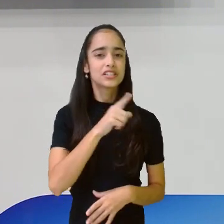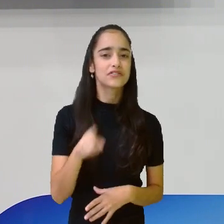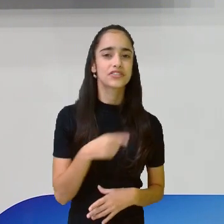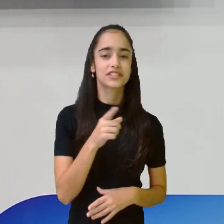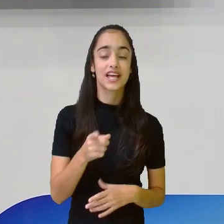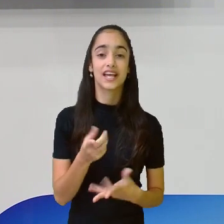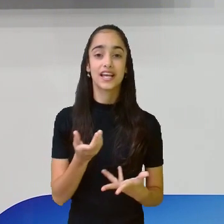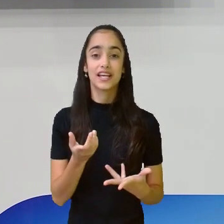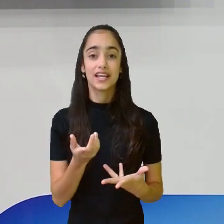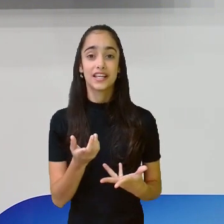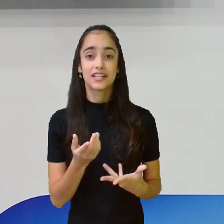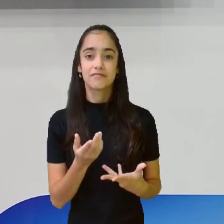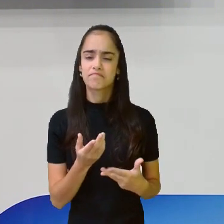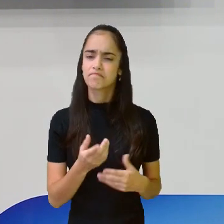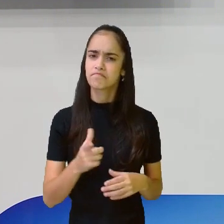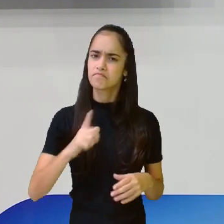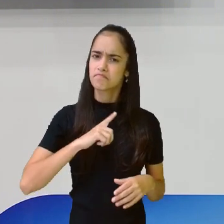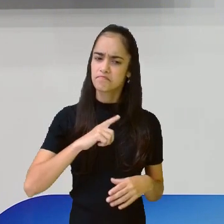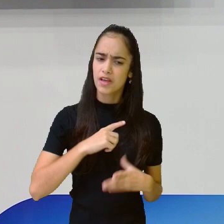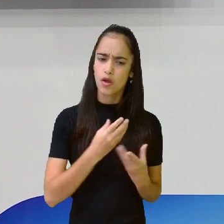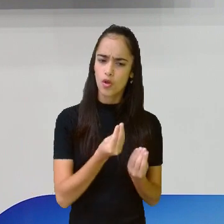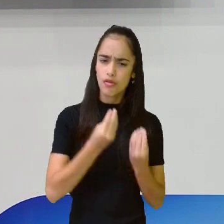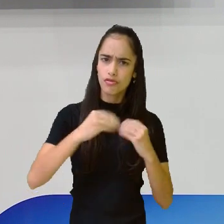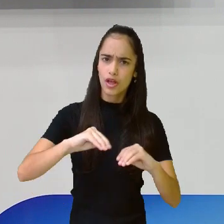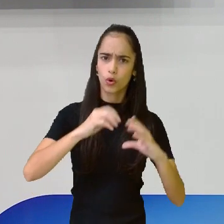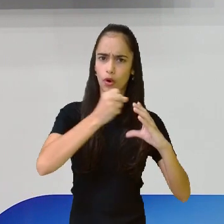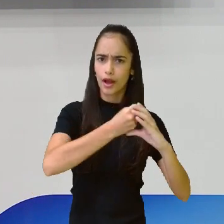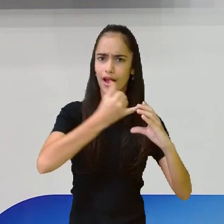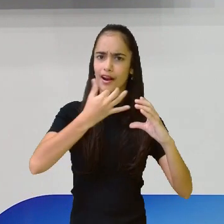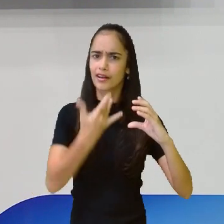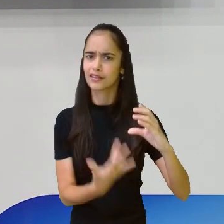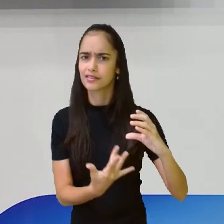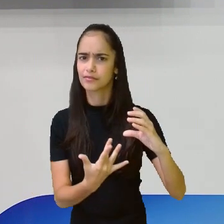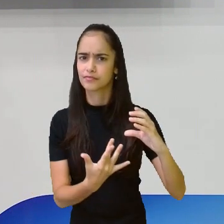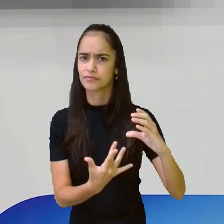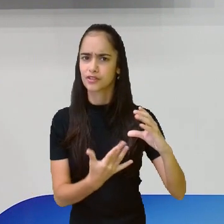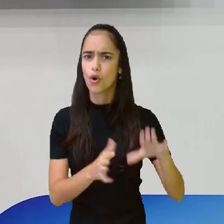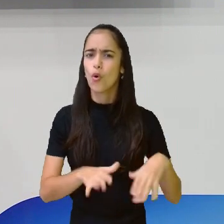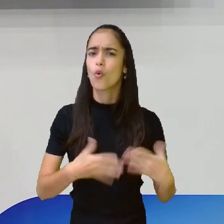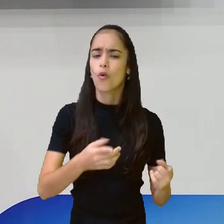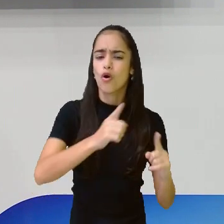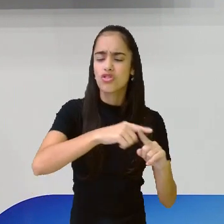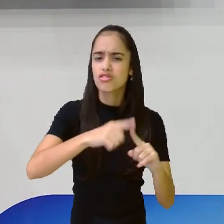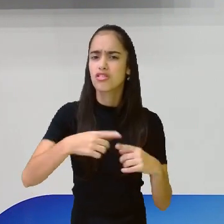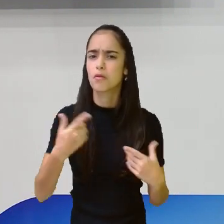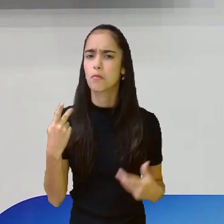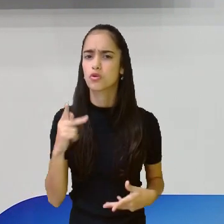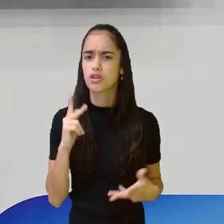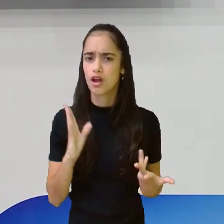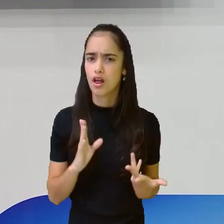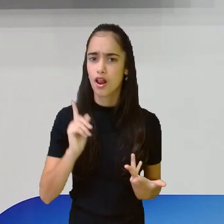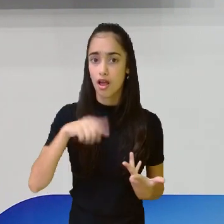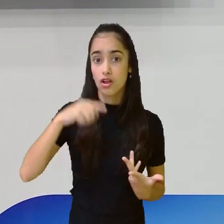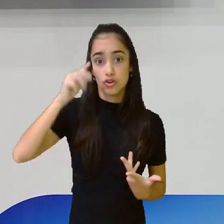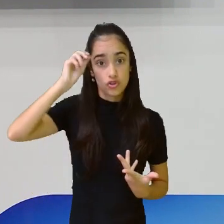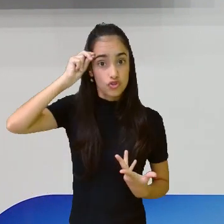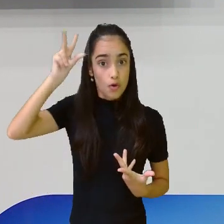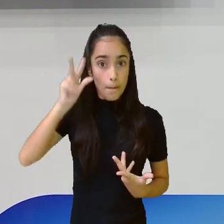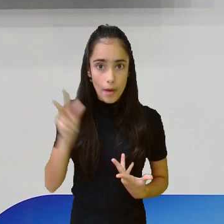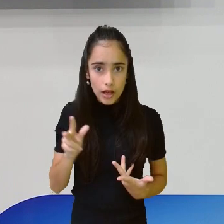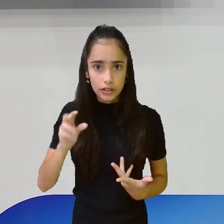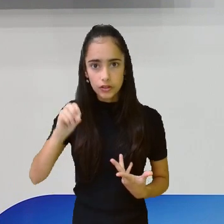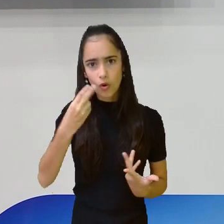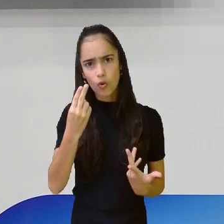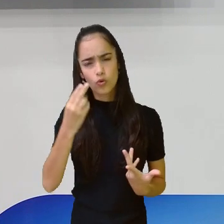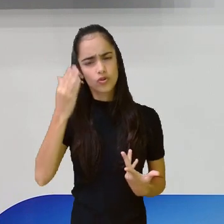dando aí uma característica ao nosso personagem, ele seria tipo o quê? O carijó, uma esperteza? Ele seria a representação da sabedoria?